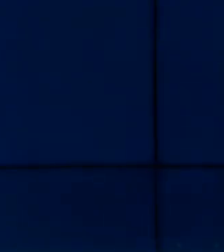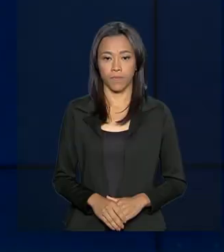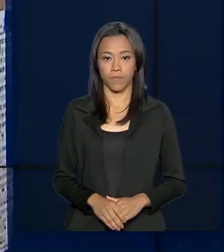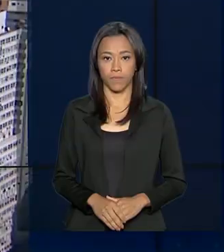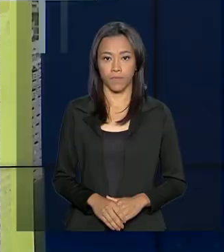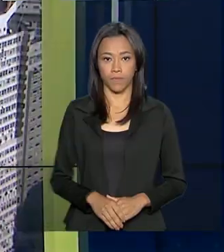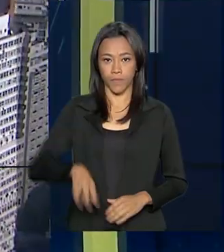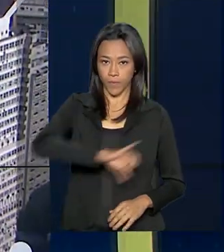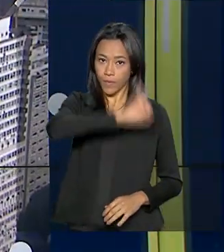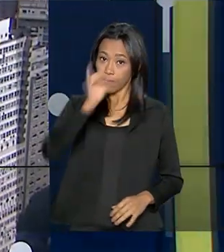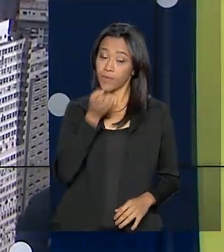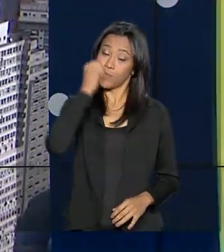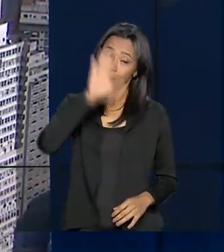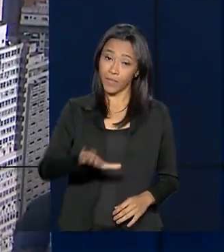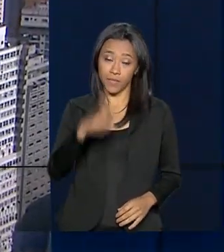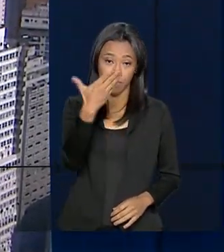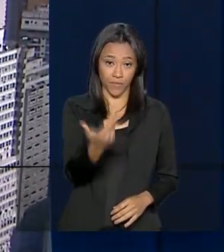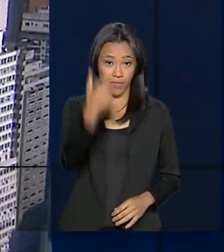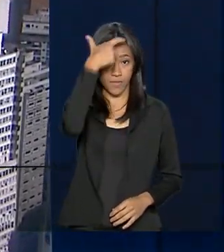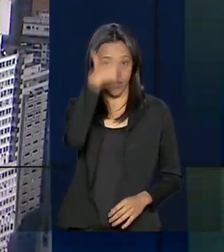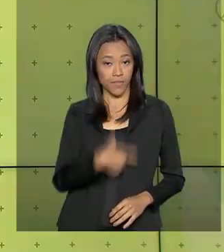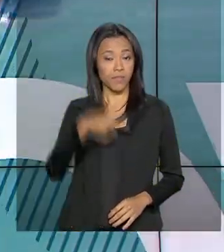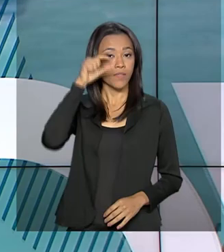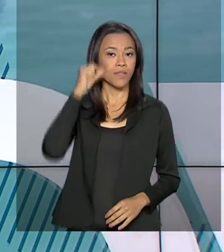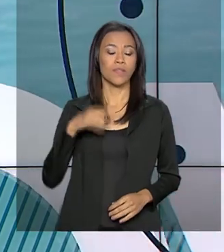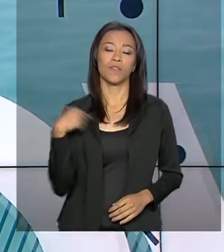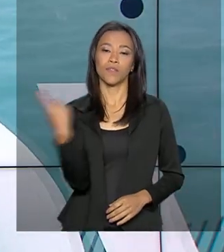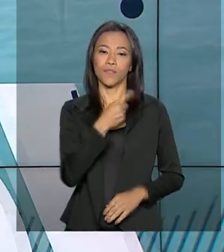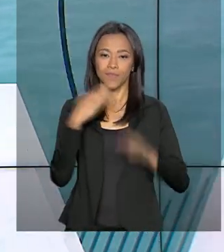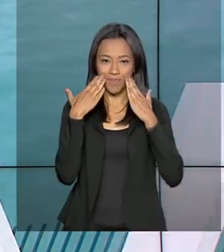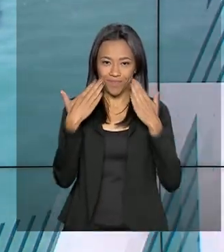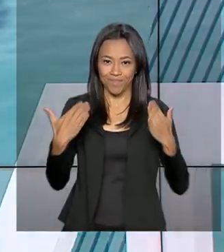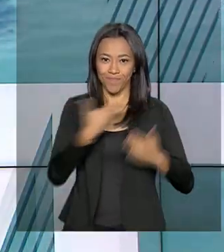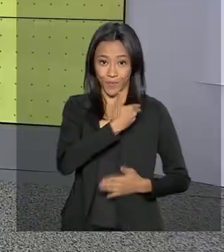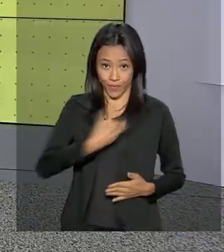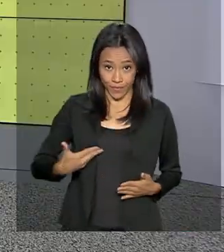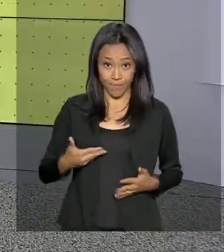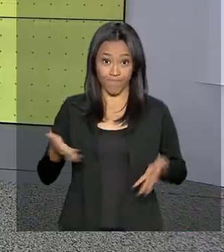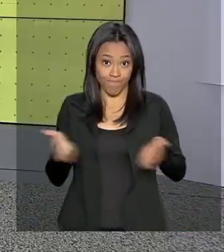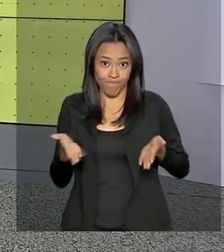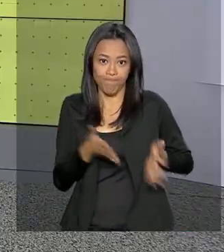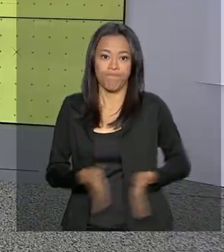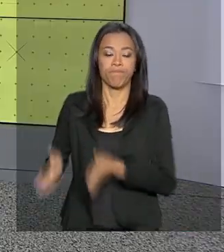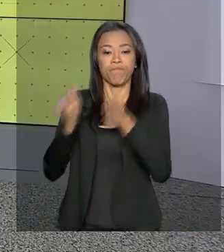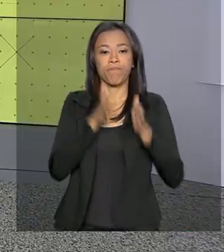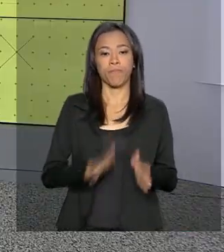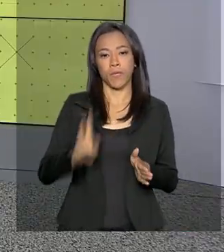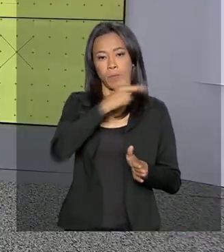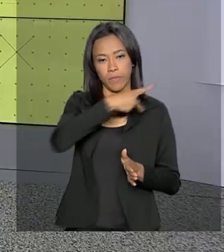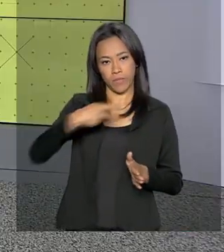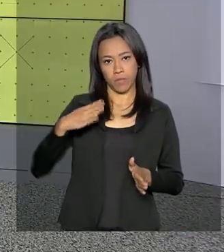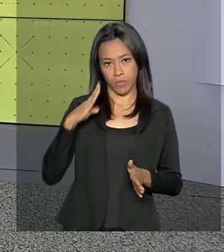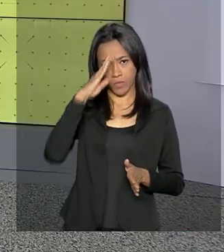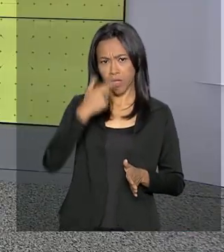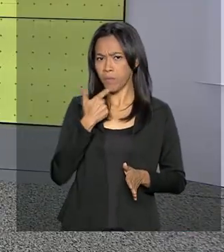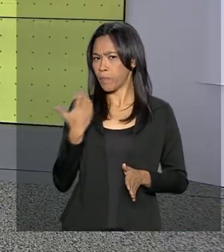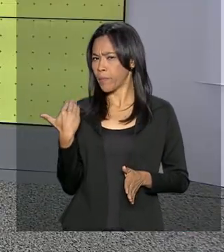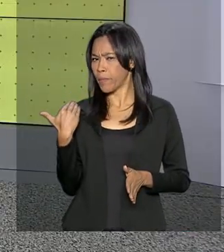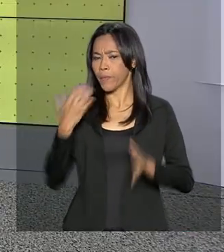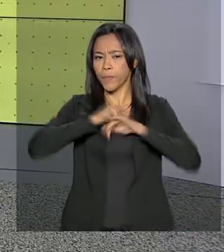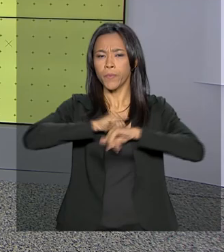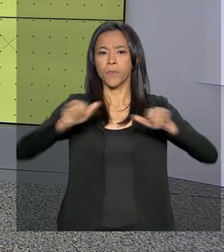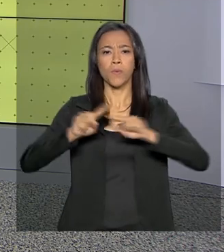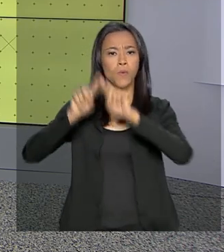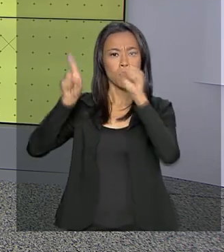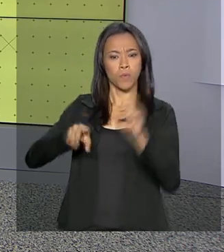Olá, boa tarde para você. Eu sou Roberto Camargo e está no ar o governo agora. O presidente Jair Bolsonaro lançou há pouco o